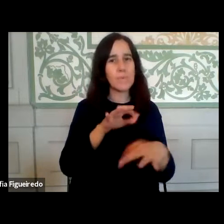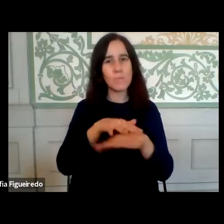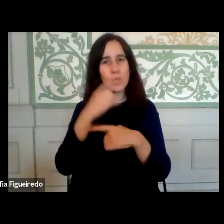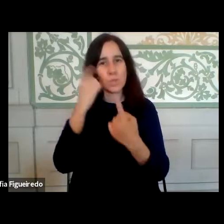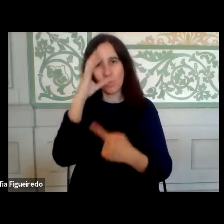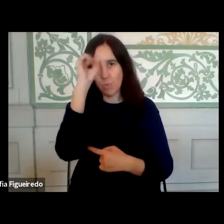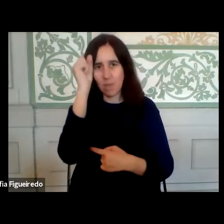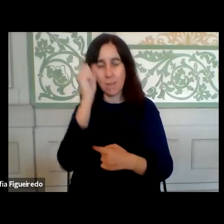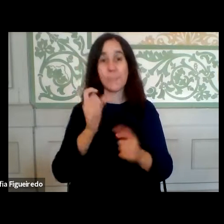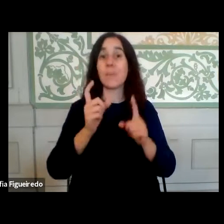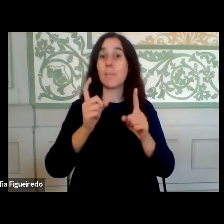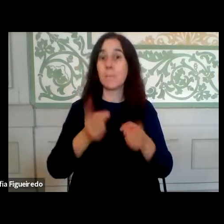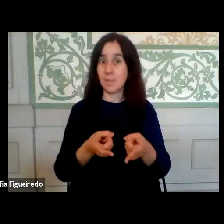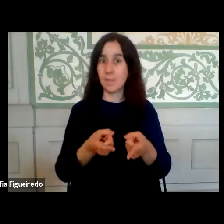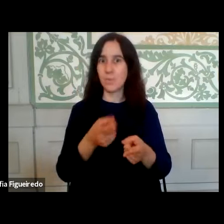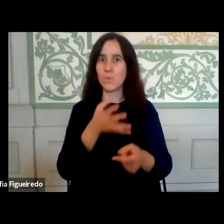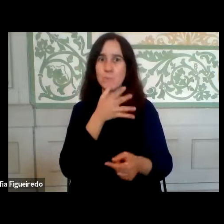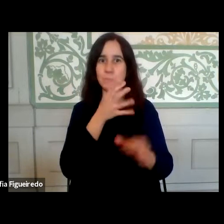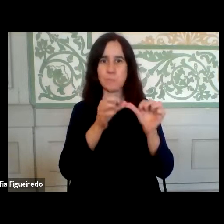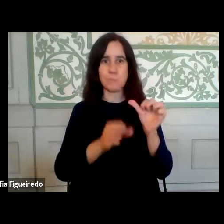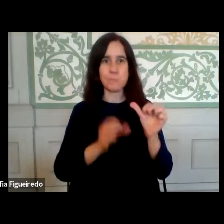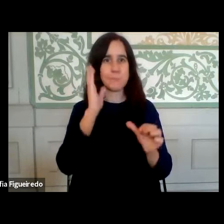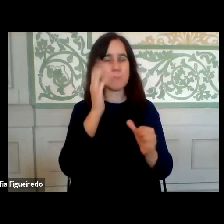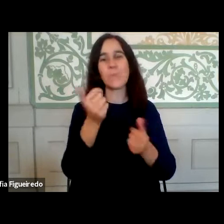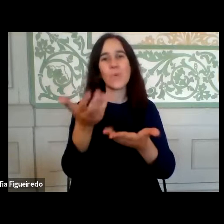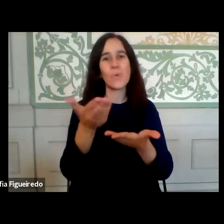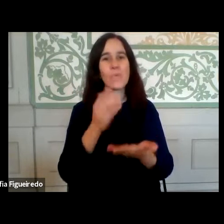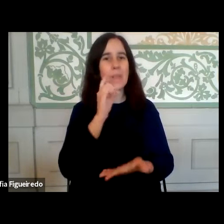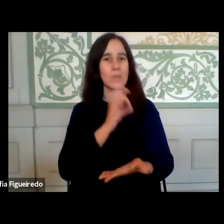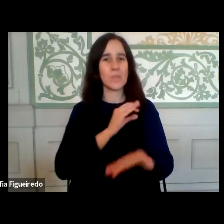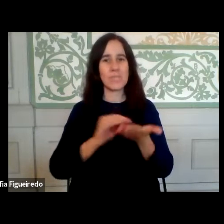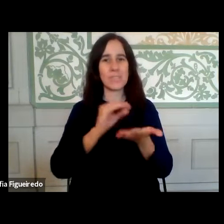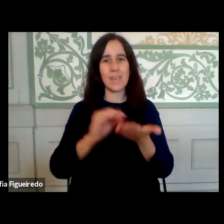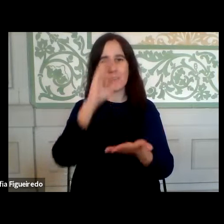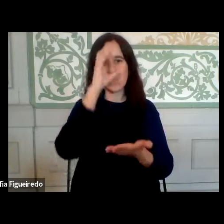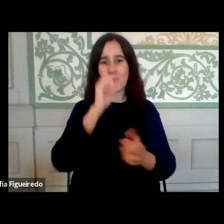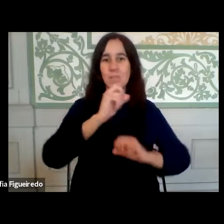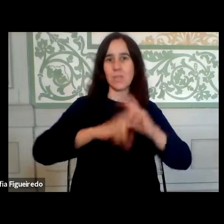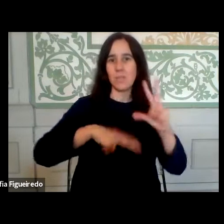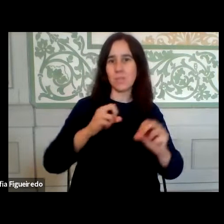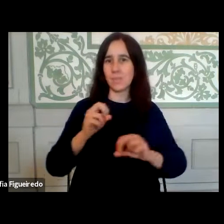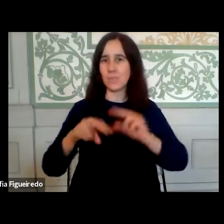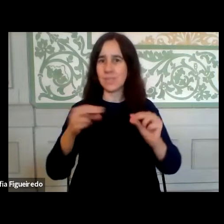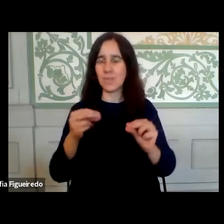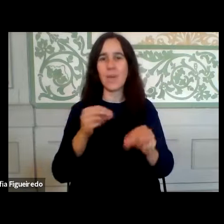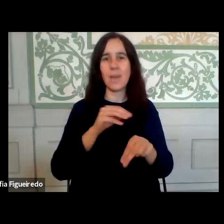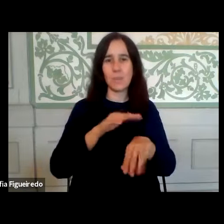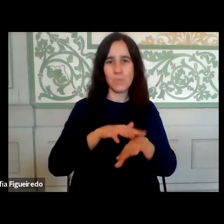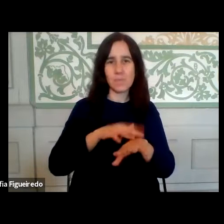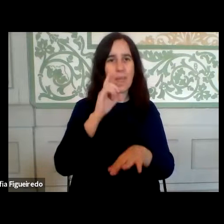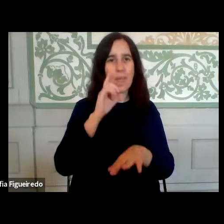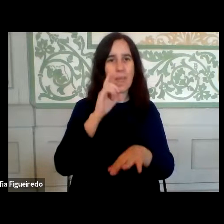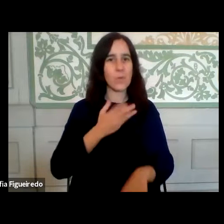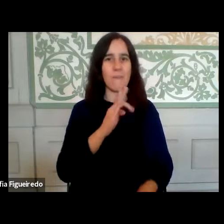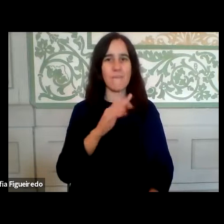Para dar início à sessão, convido a senhora Secretária de Estado da Inovação e da Modernização Administrativa, a doutora Fátima